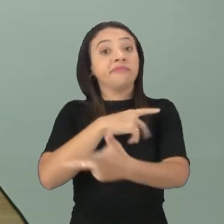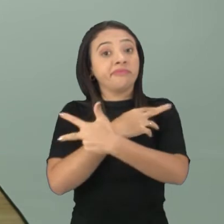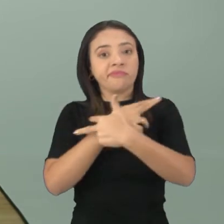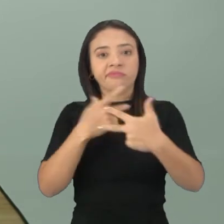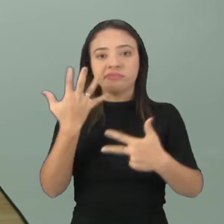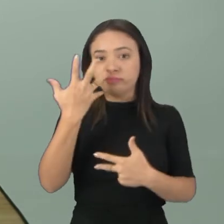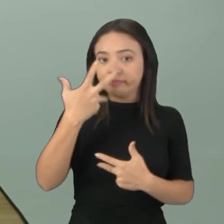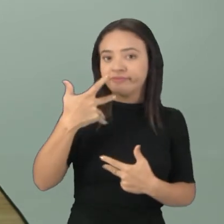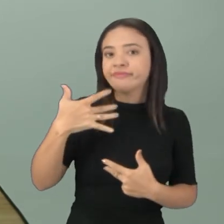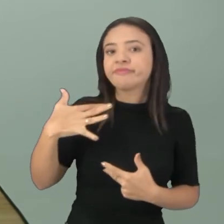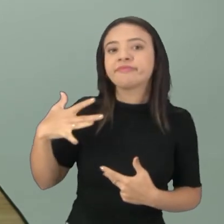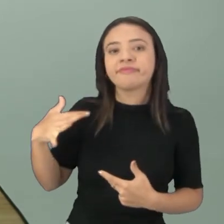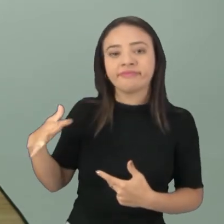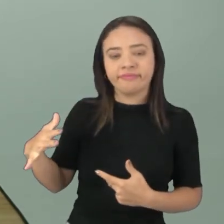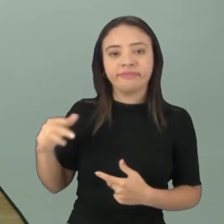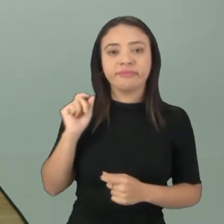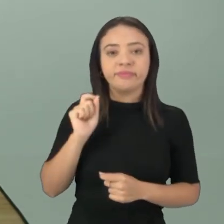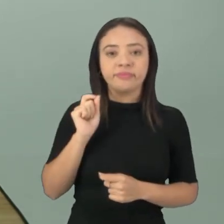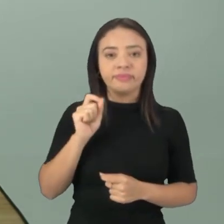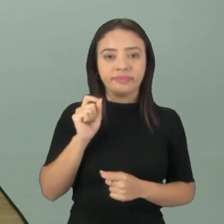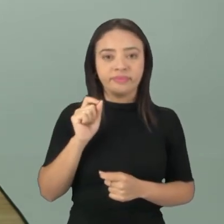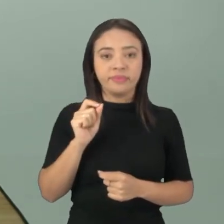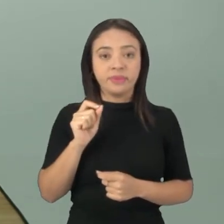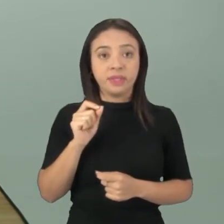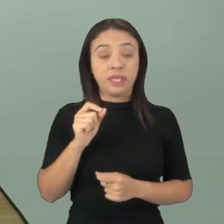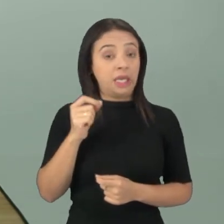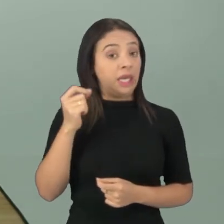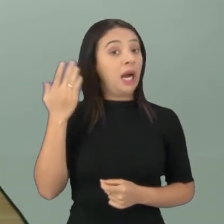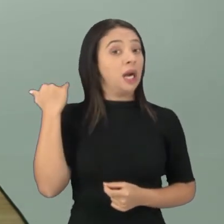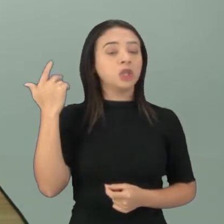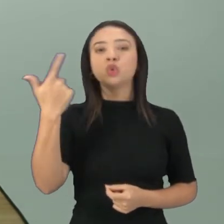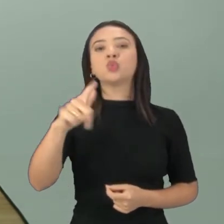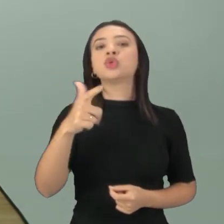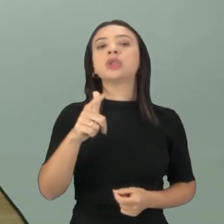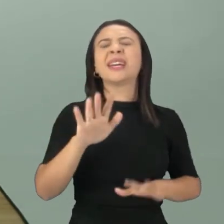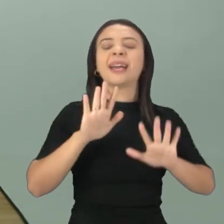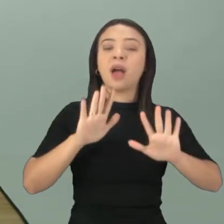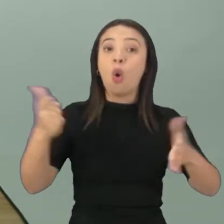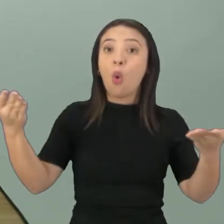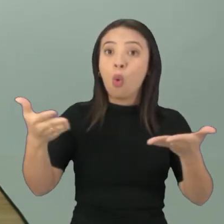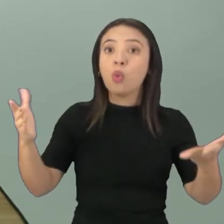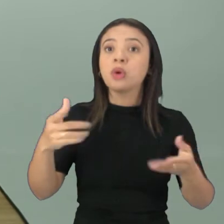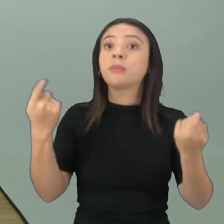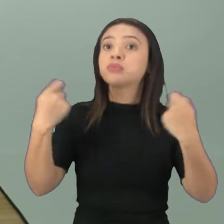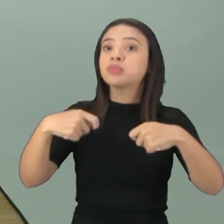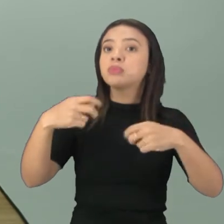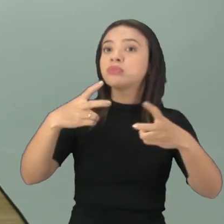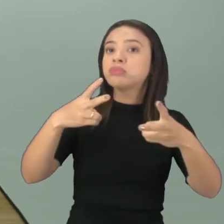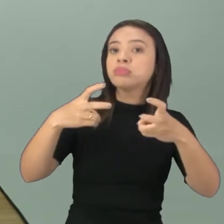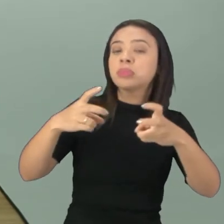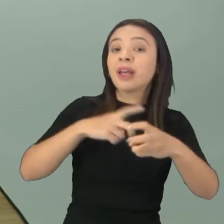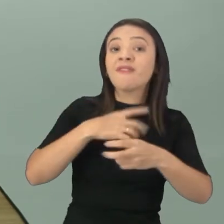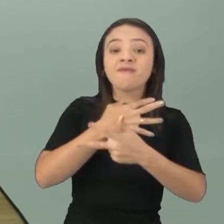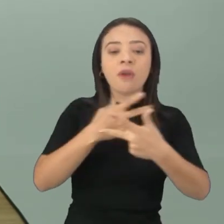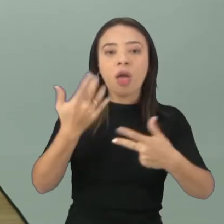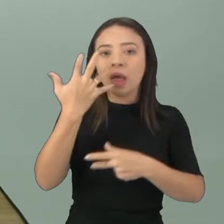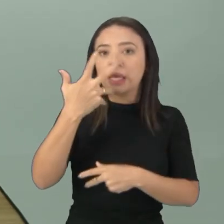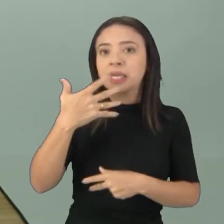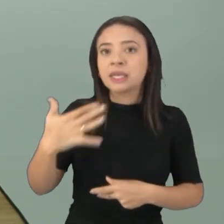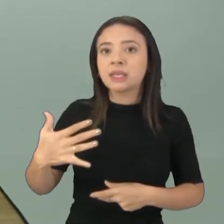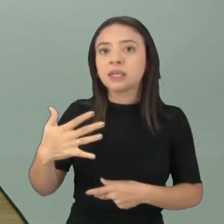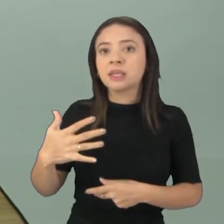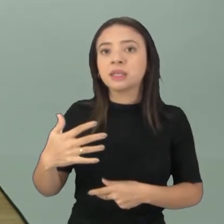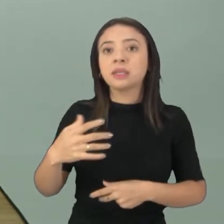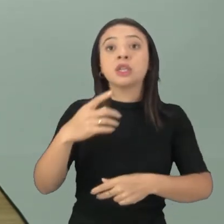que, hoje em dia, né? Antigamente não se via isso, mas, hoje em dia, já se vê que tem muitas crianças que estão